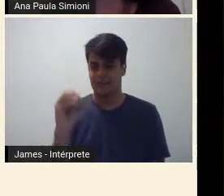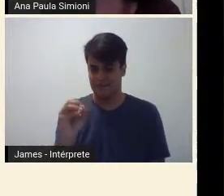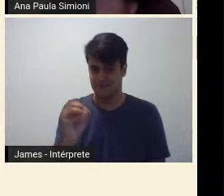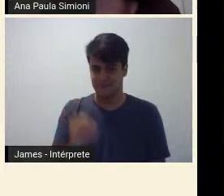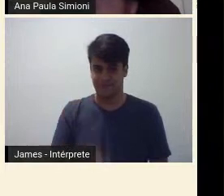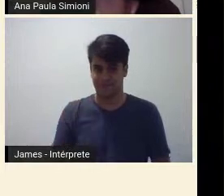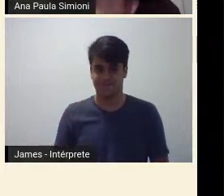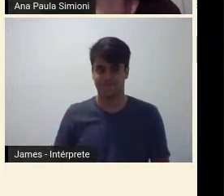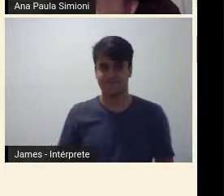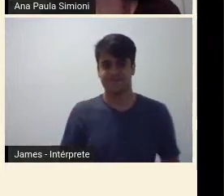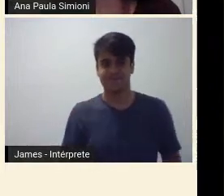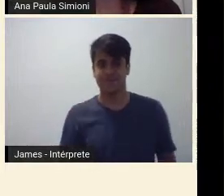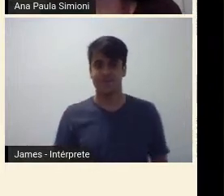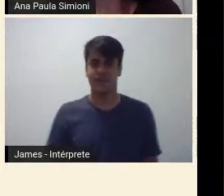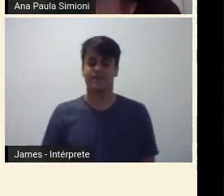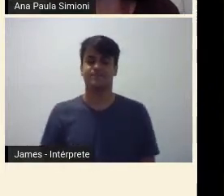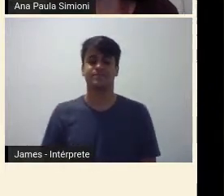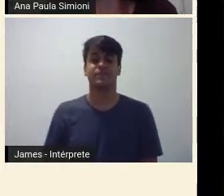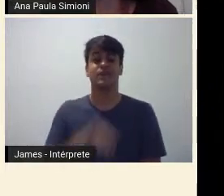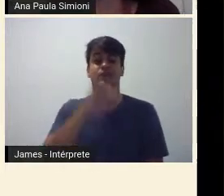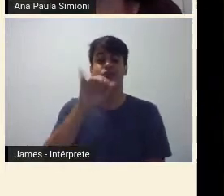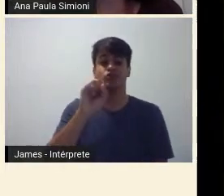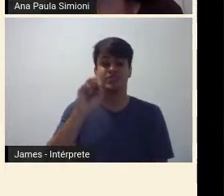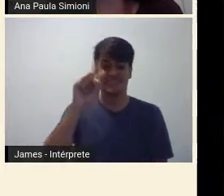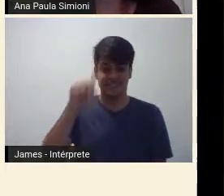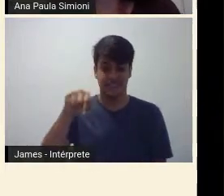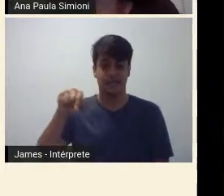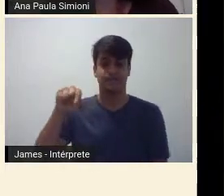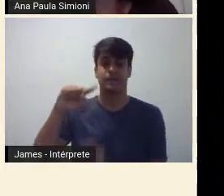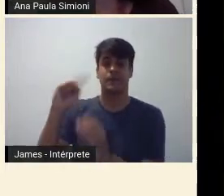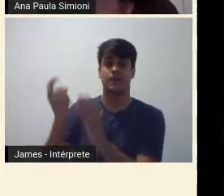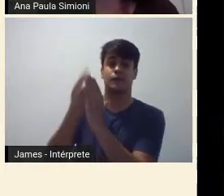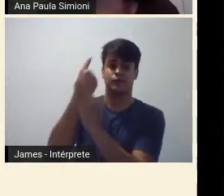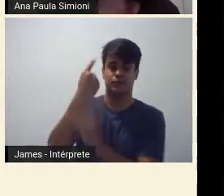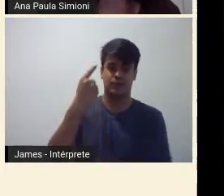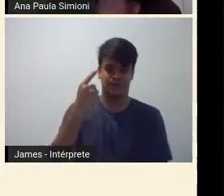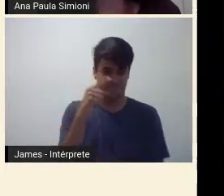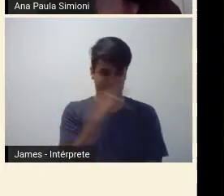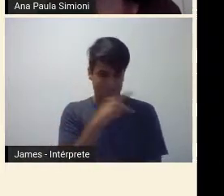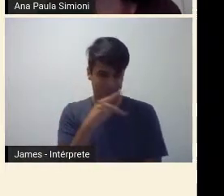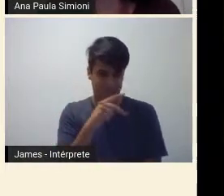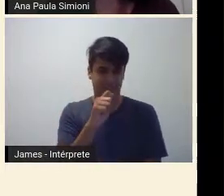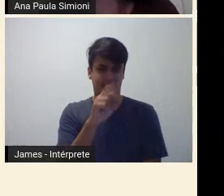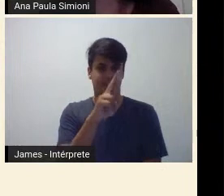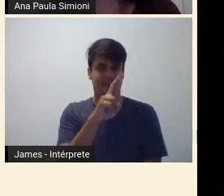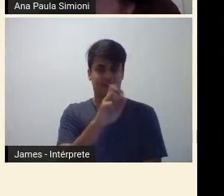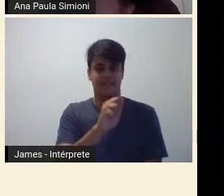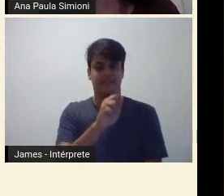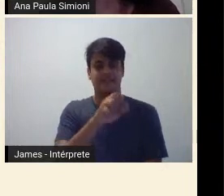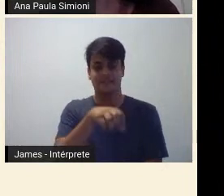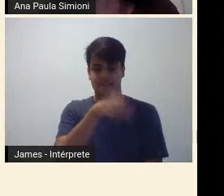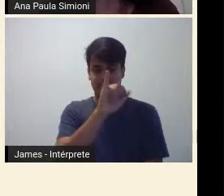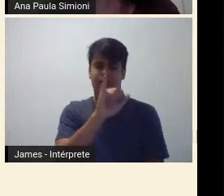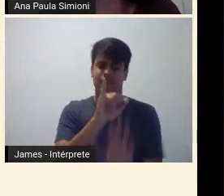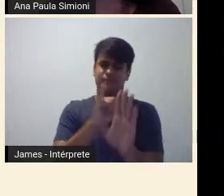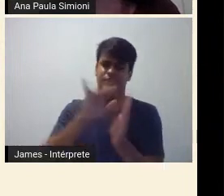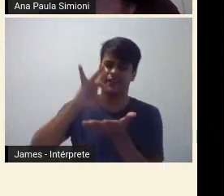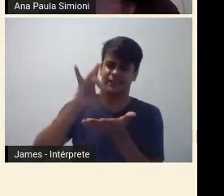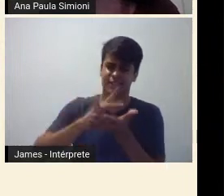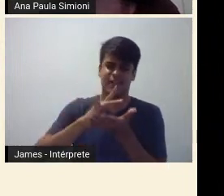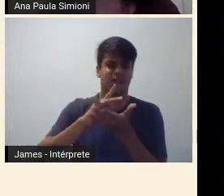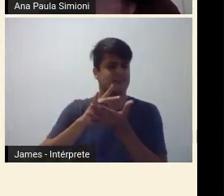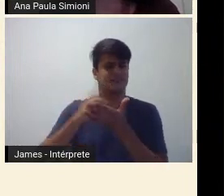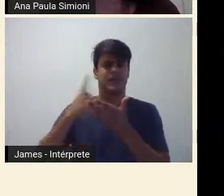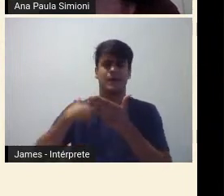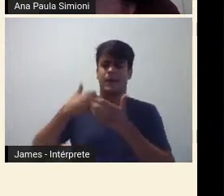para outra imagem? O José Mineirini perguntou para a professora Araci, na primeira mesa, aliás, tem, a minha fala tem muita relação